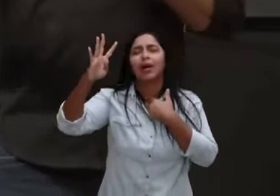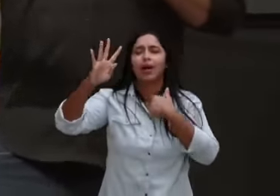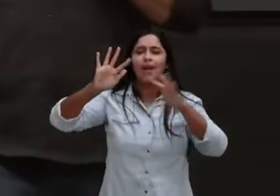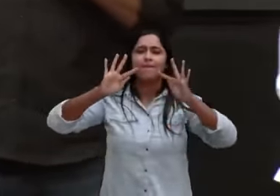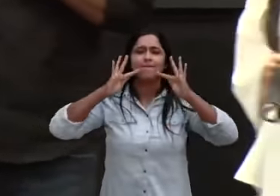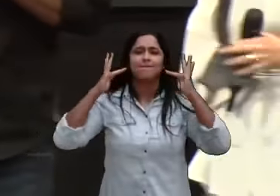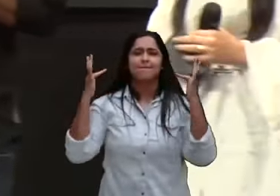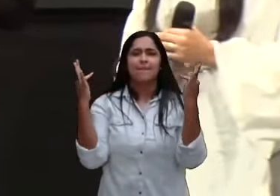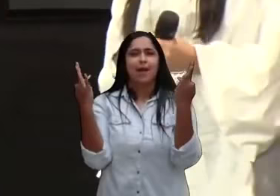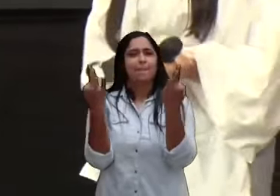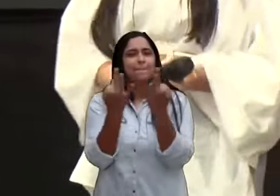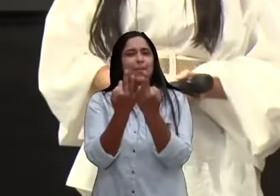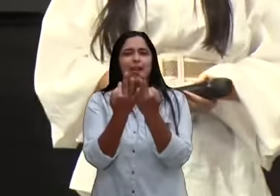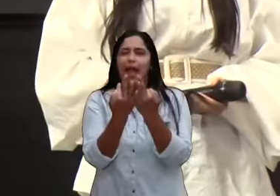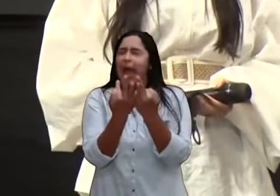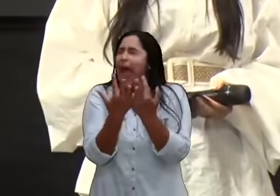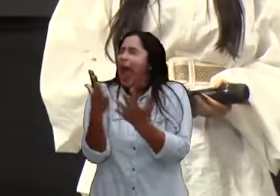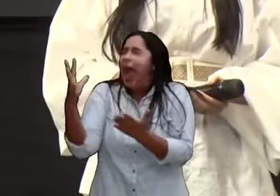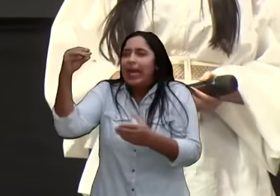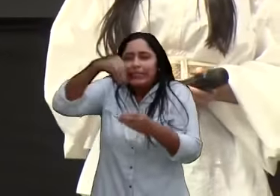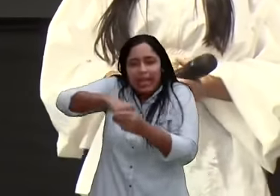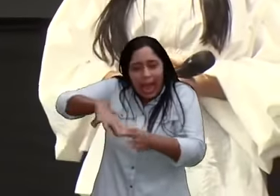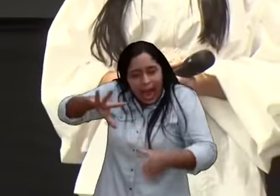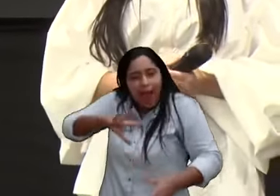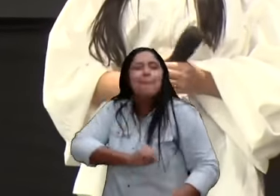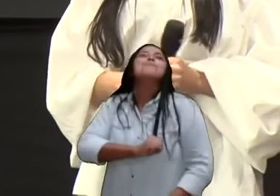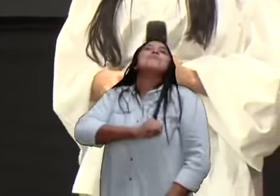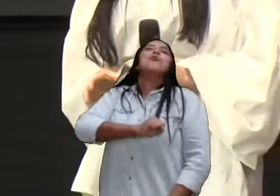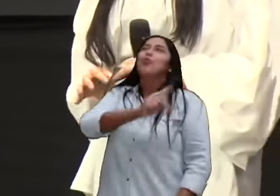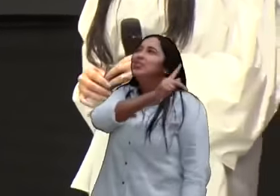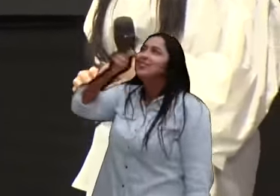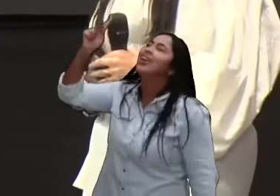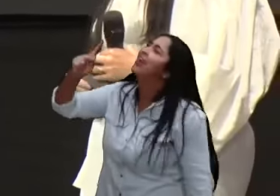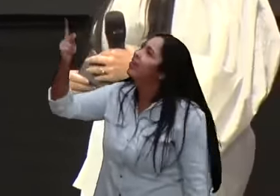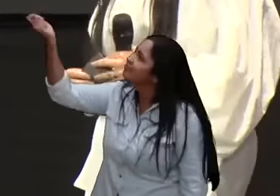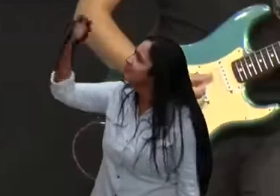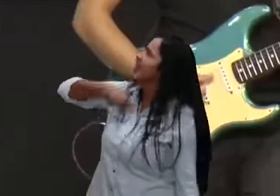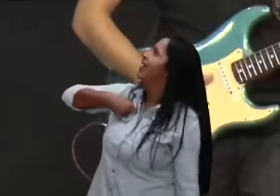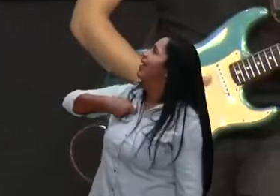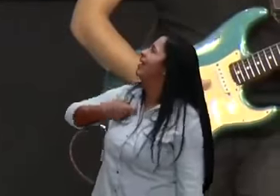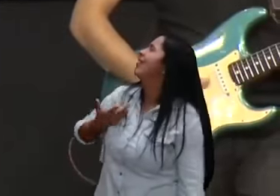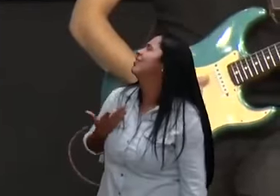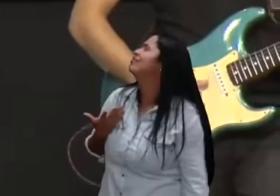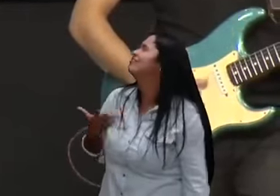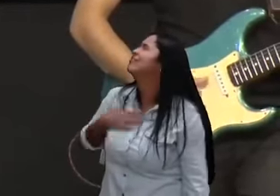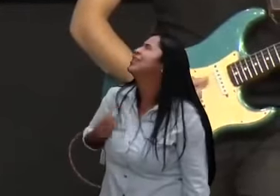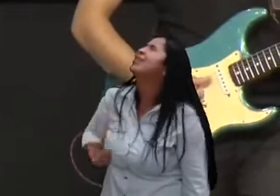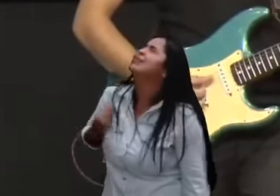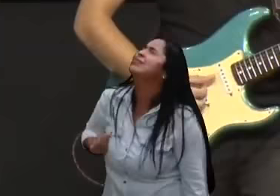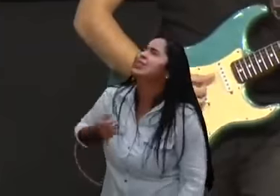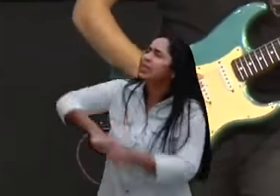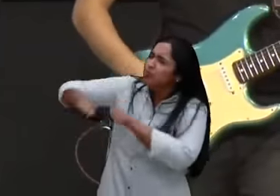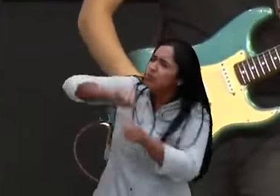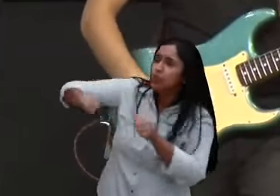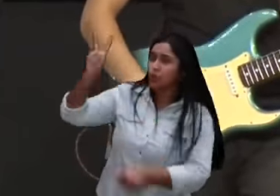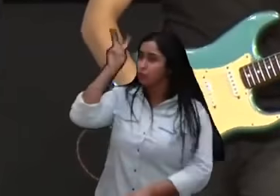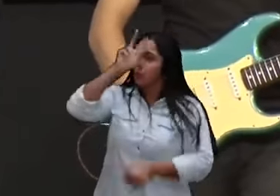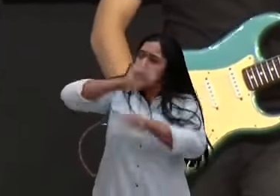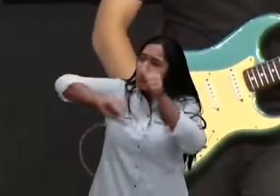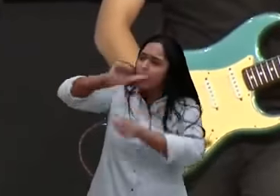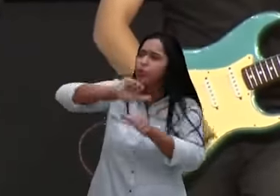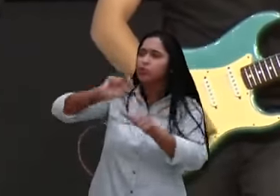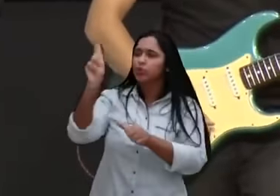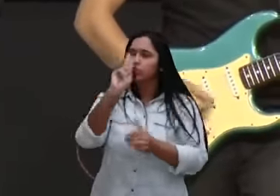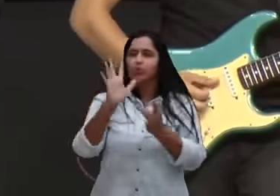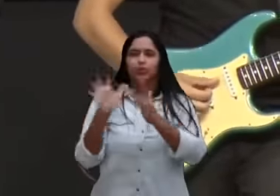tomada pelo teu amor, Deus, muda a minha história, pois é no nome de Jesus, que eu oro, amém,